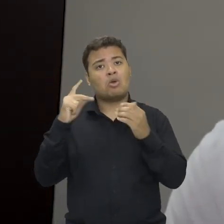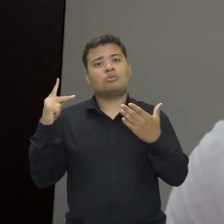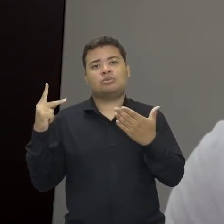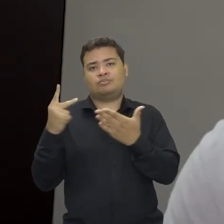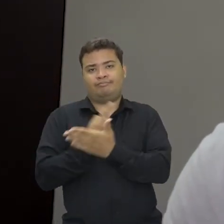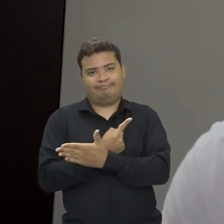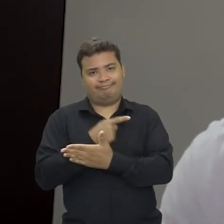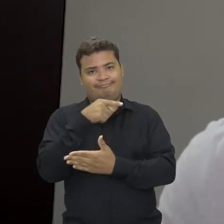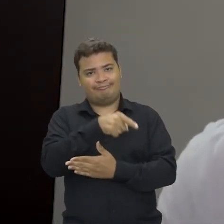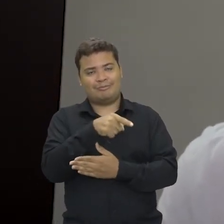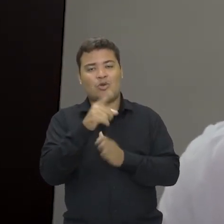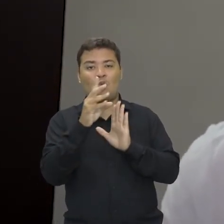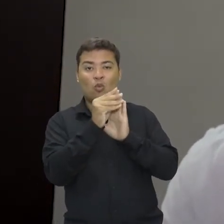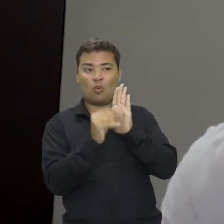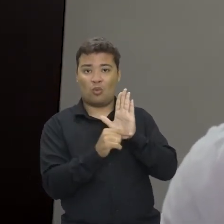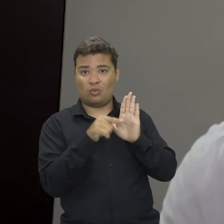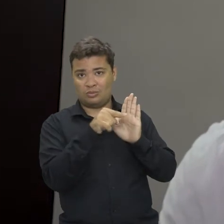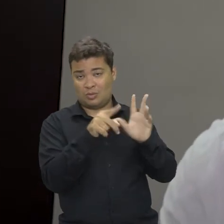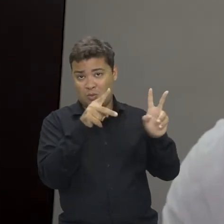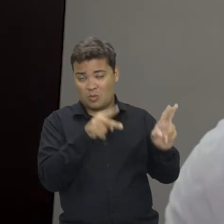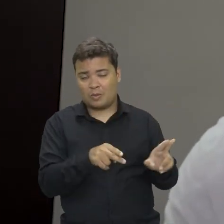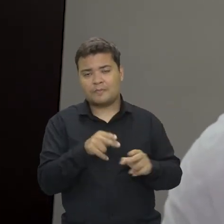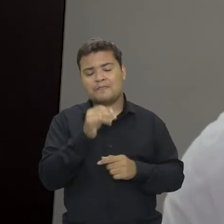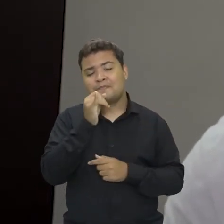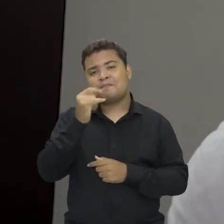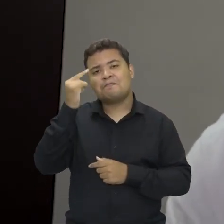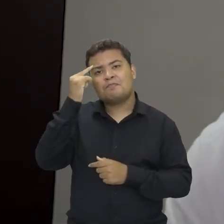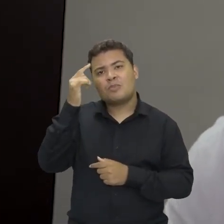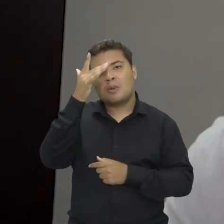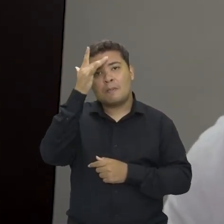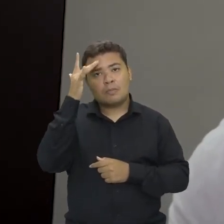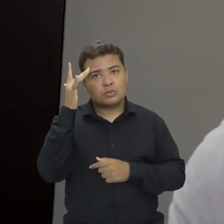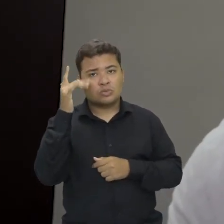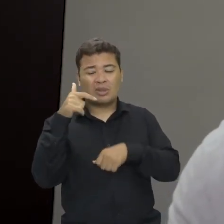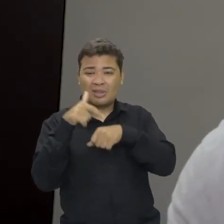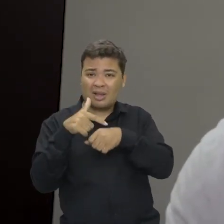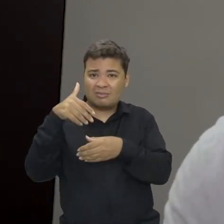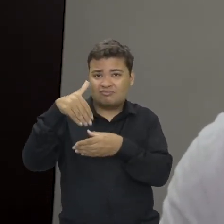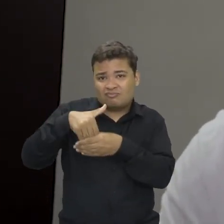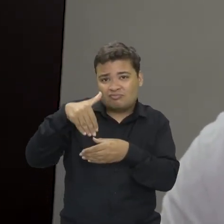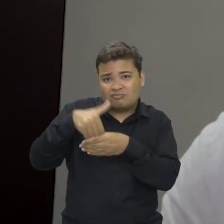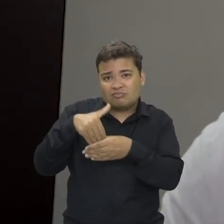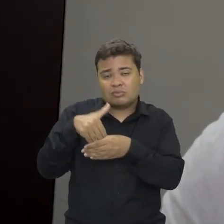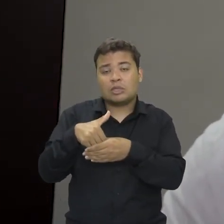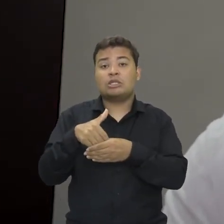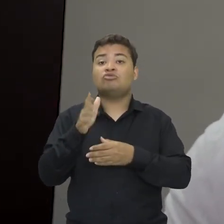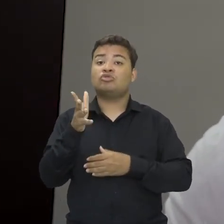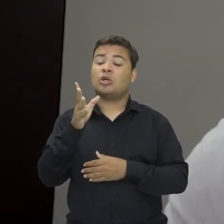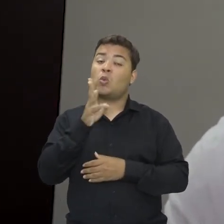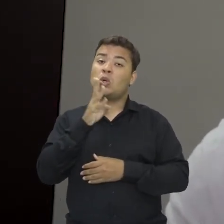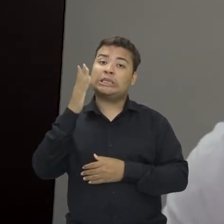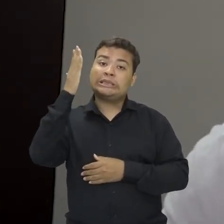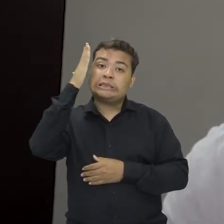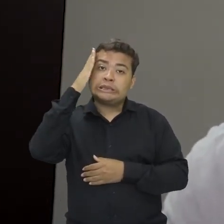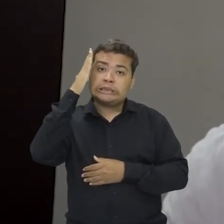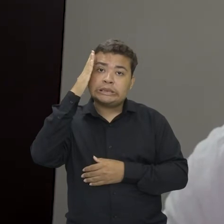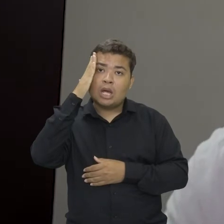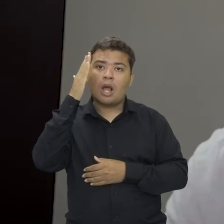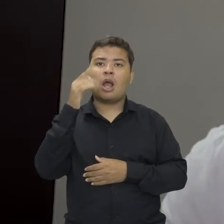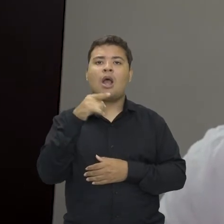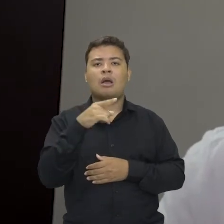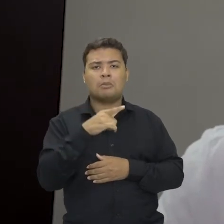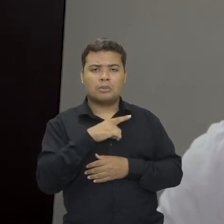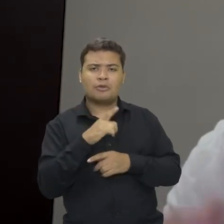tipo de conteúdo possa ser feito. Imagine aí a Dona Maria chegando durante as eleições e se ela já tem um contato com um